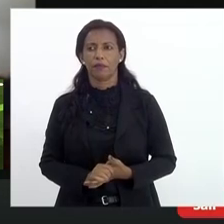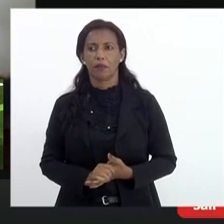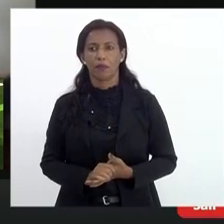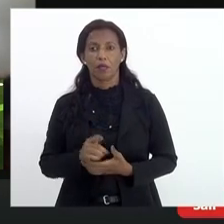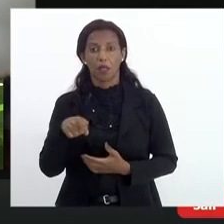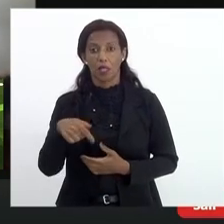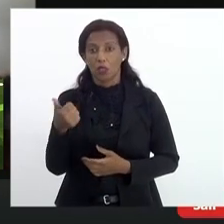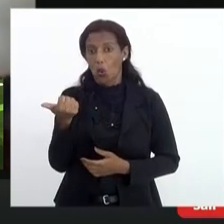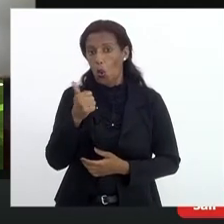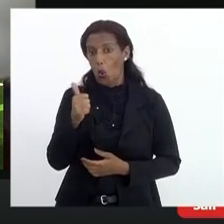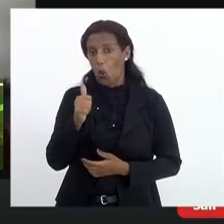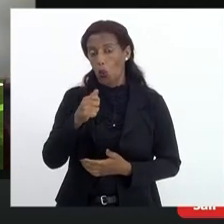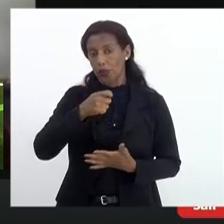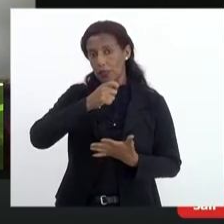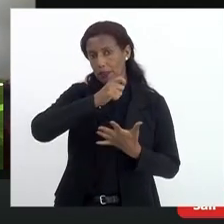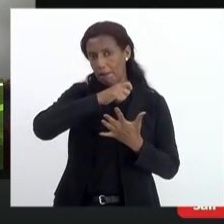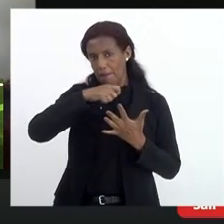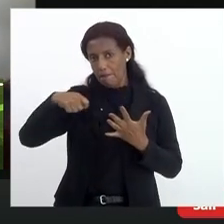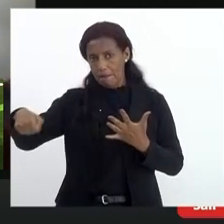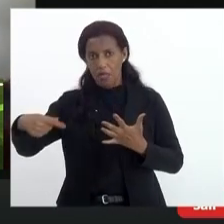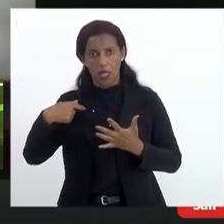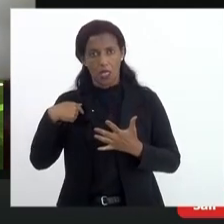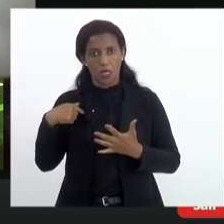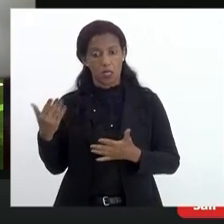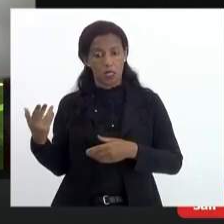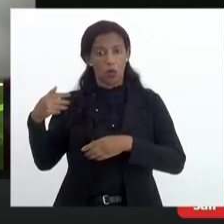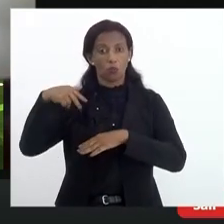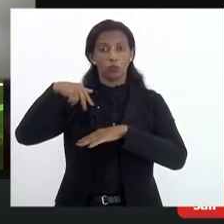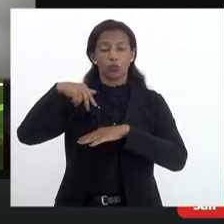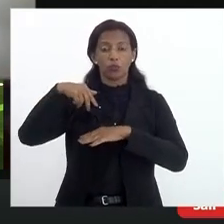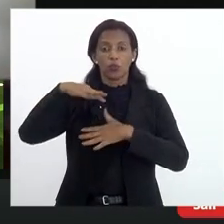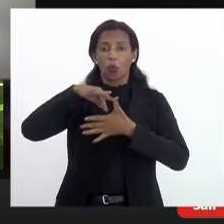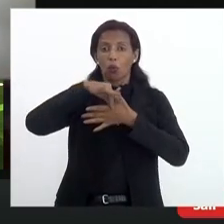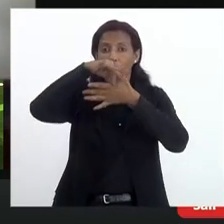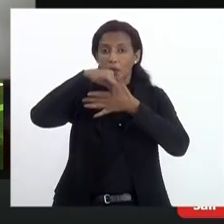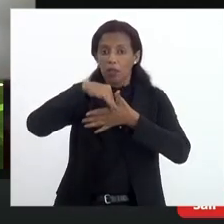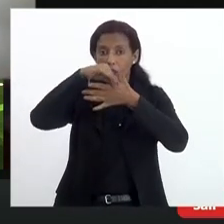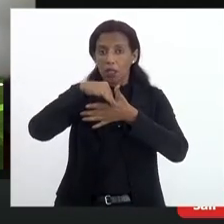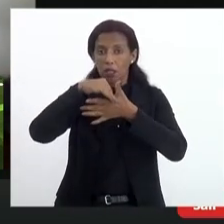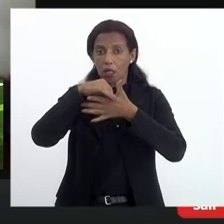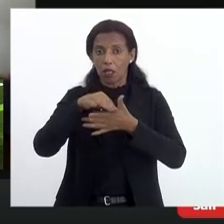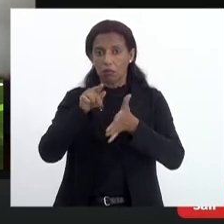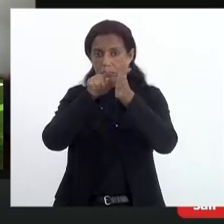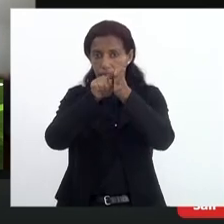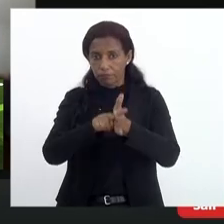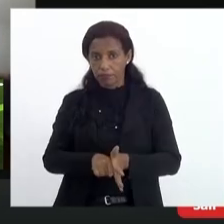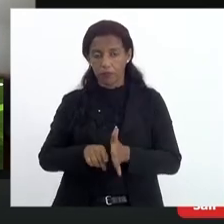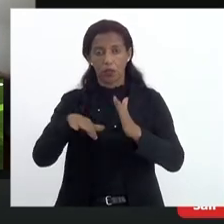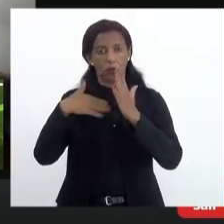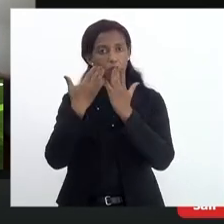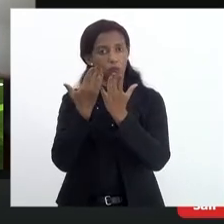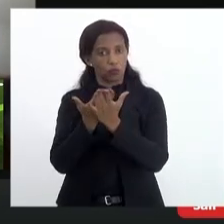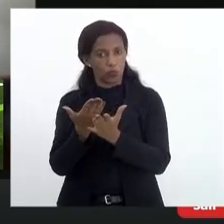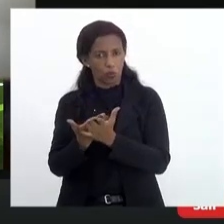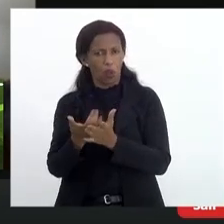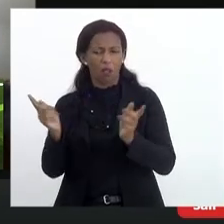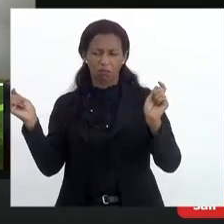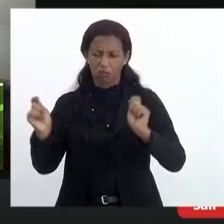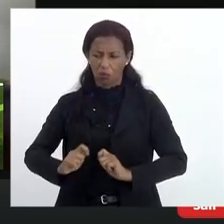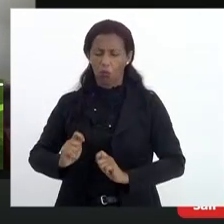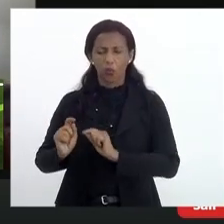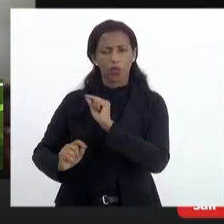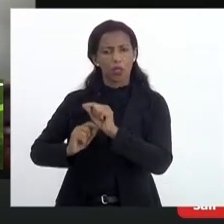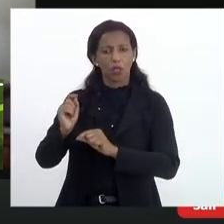nesses 11 meses em que eu estou à frente da inspeção escolar, eu garanto que a gente fez aquilo que podia ser feito